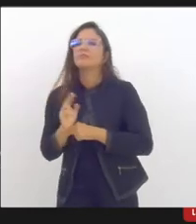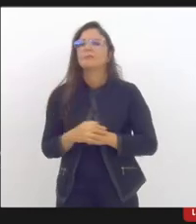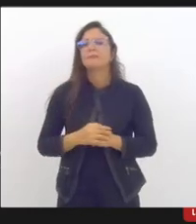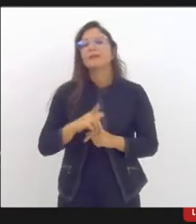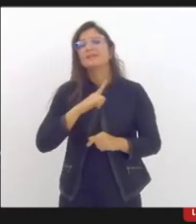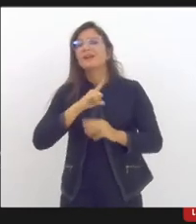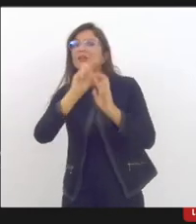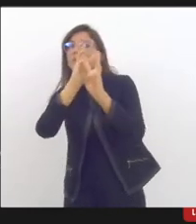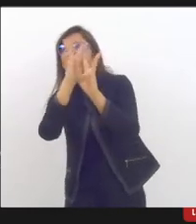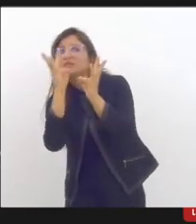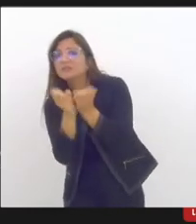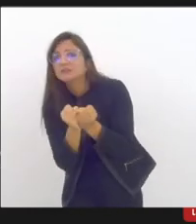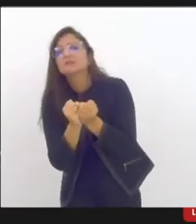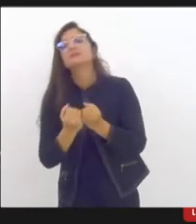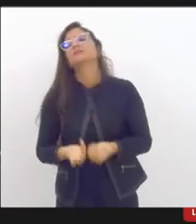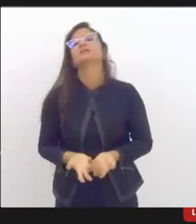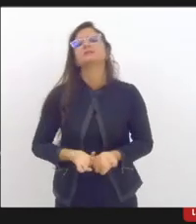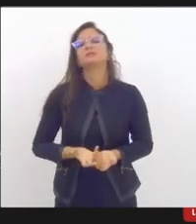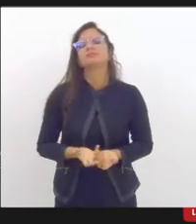oficinas, de workshops,